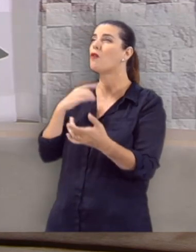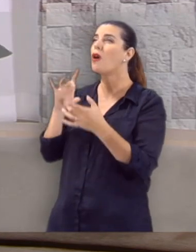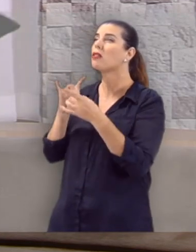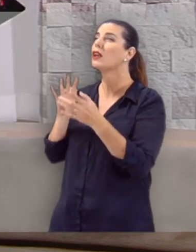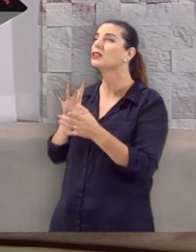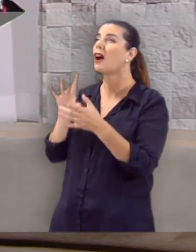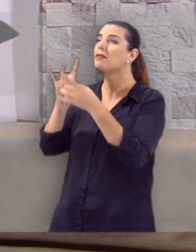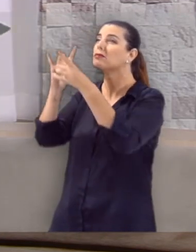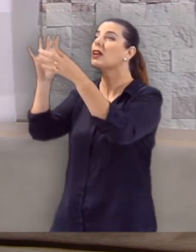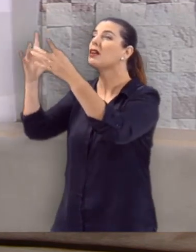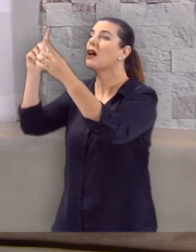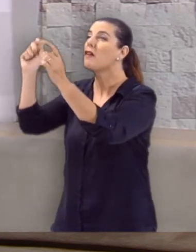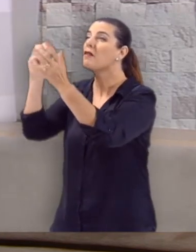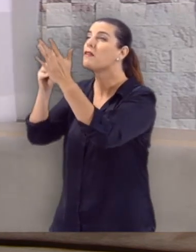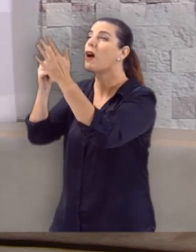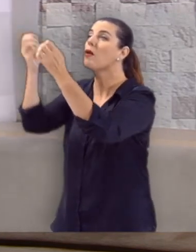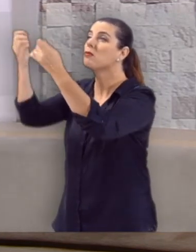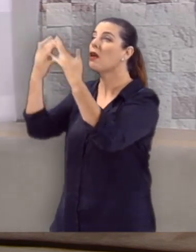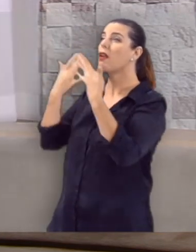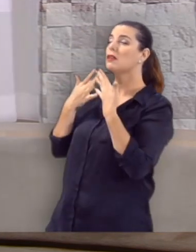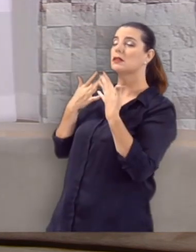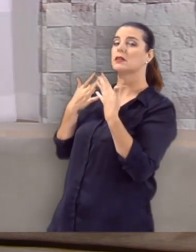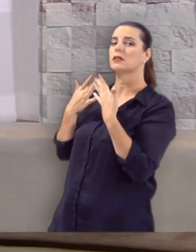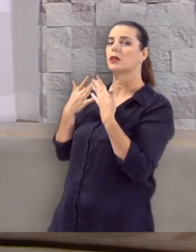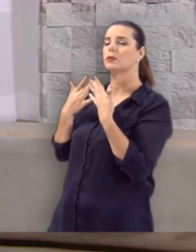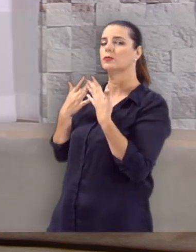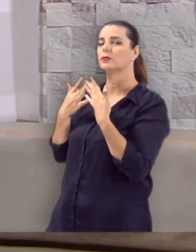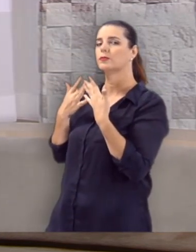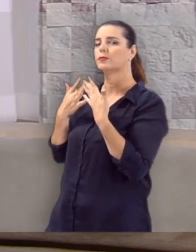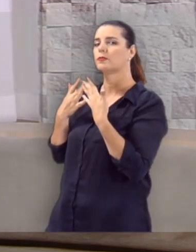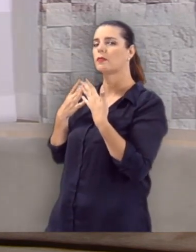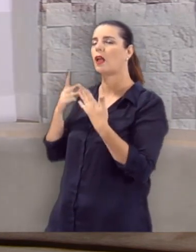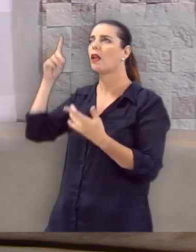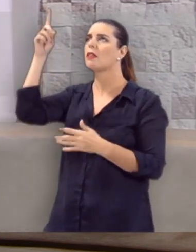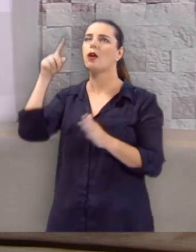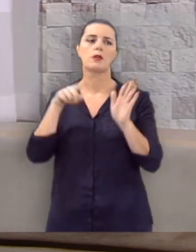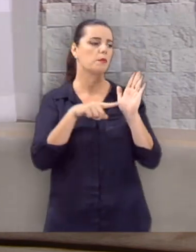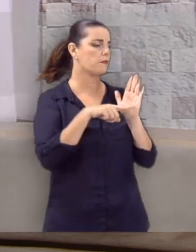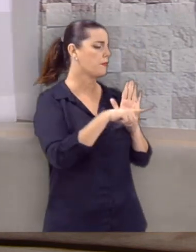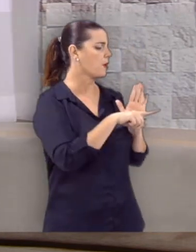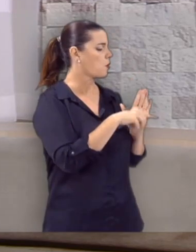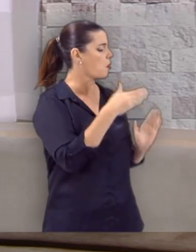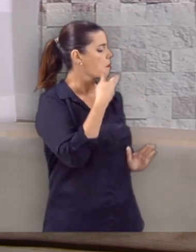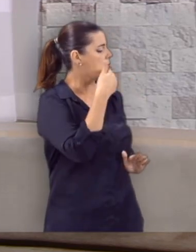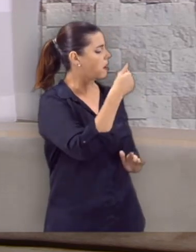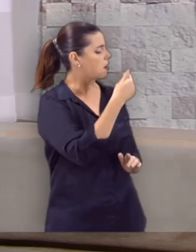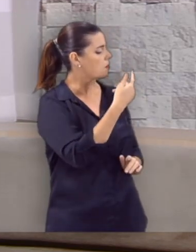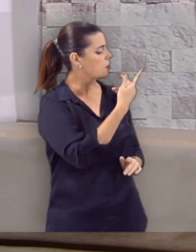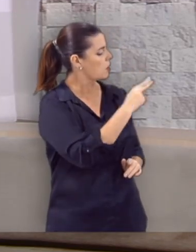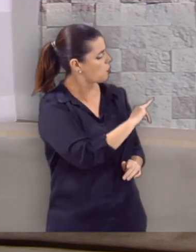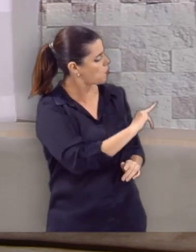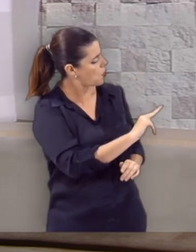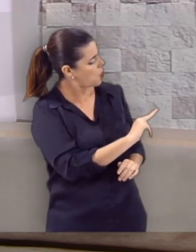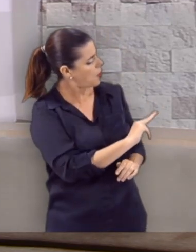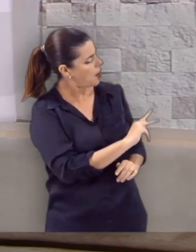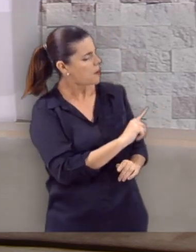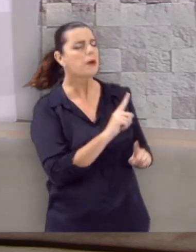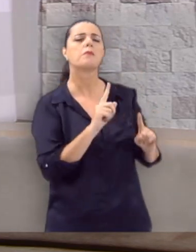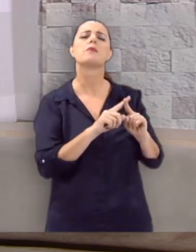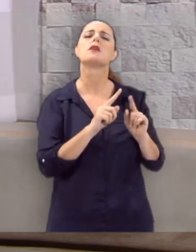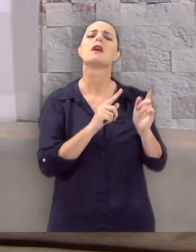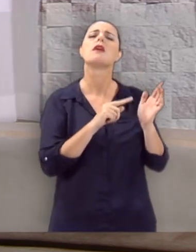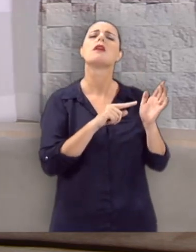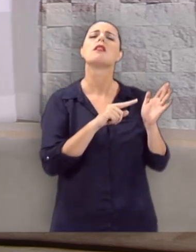posso te deixar ir se tu não me abençoares. E então Deus pergunta para ele algo maravilhoso, qual é o teu nome?